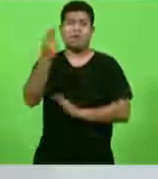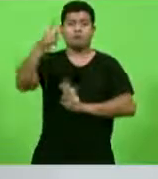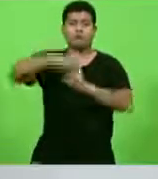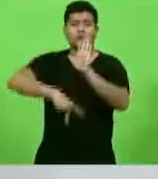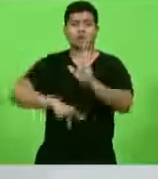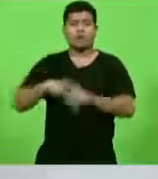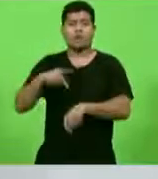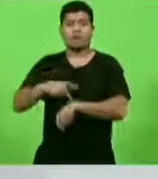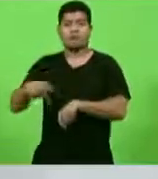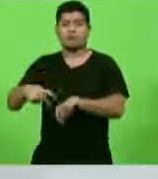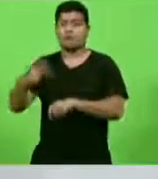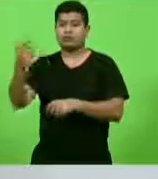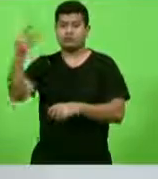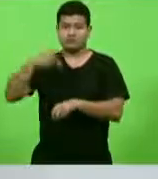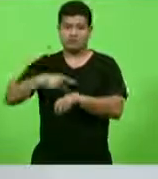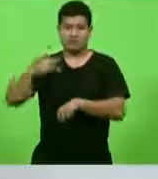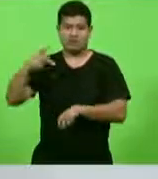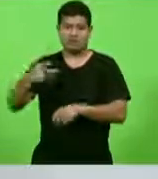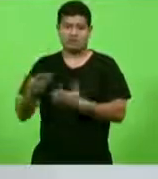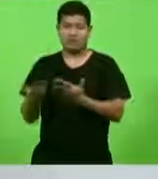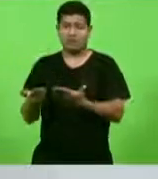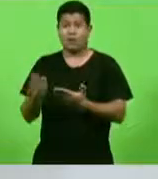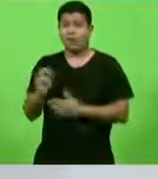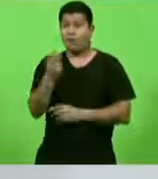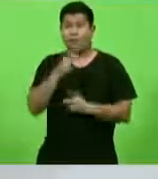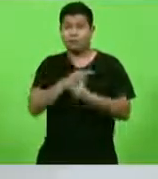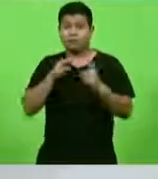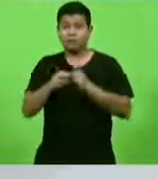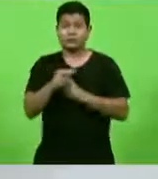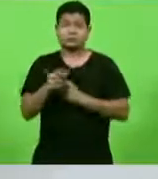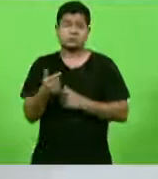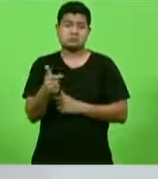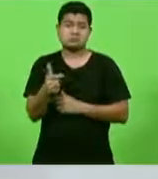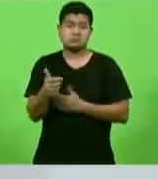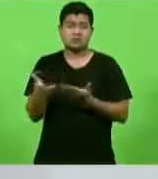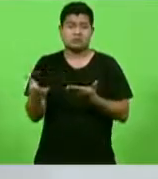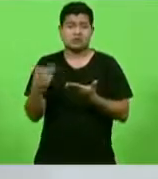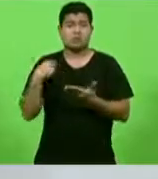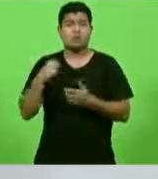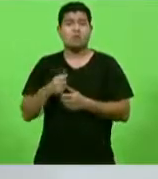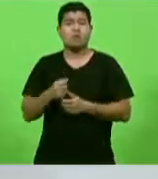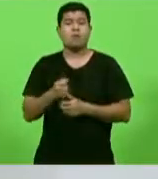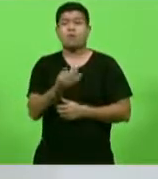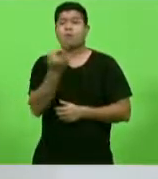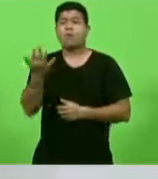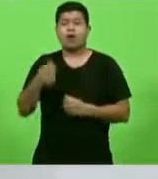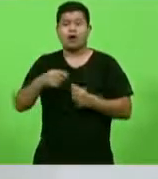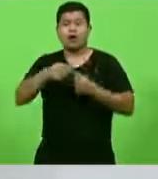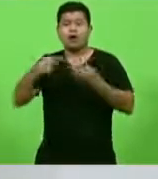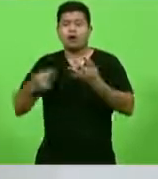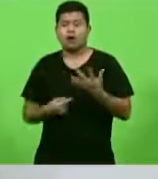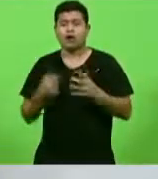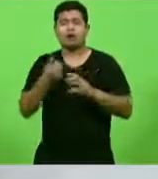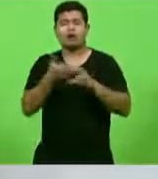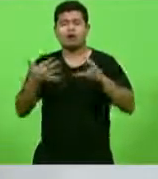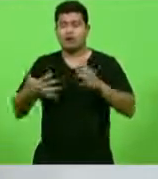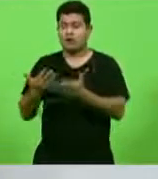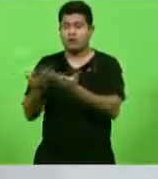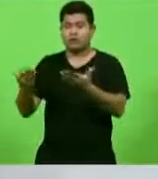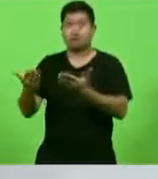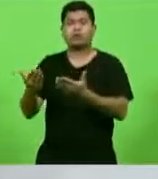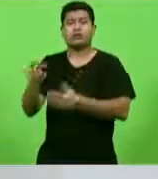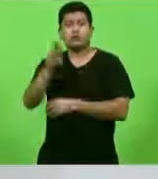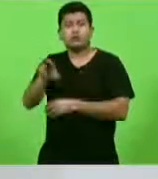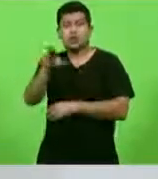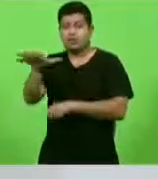pedagógico, não há inclusive perspectiva de quais os critérios que serão utilizados para contratar